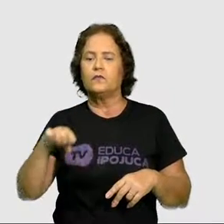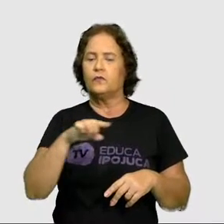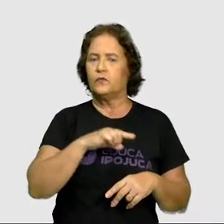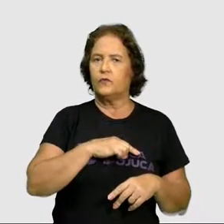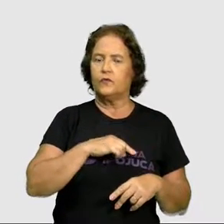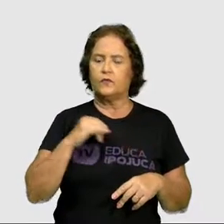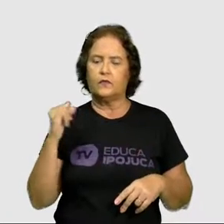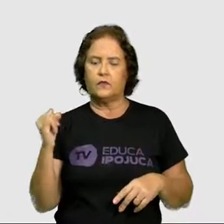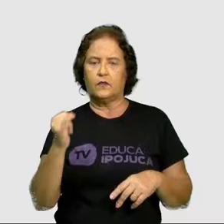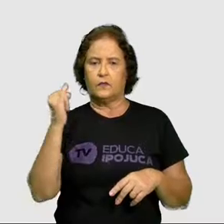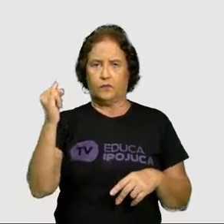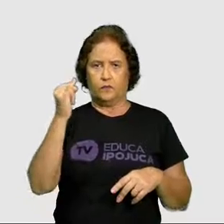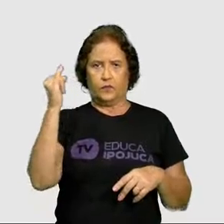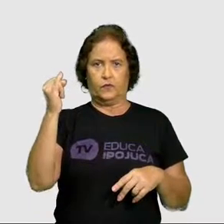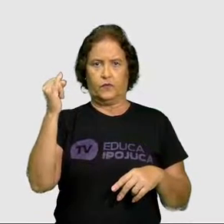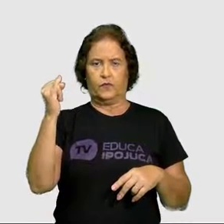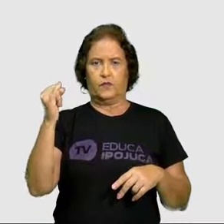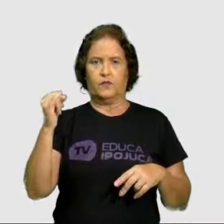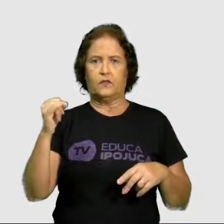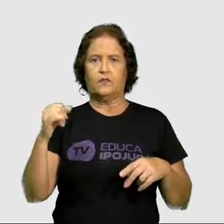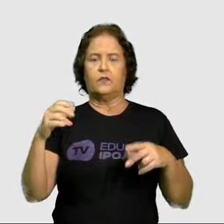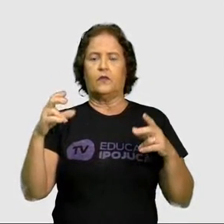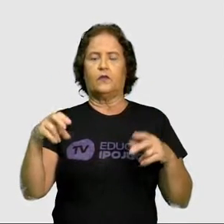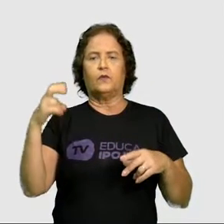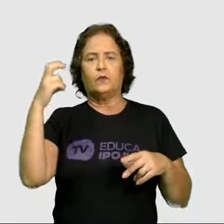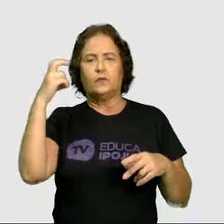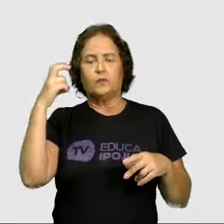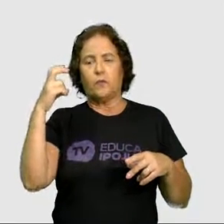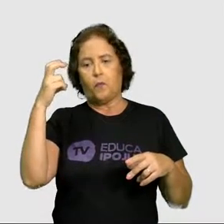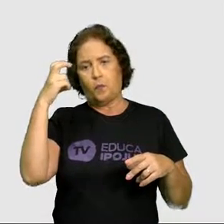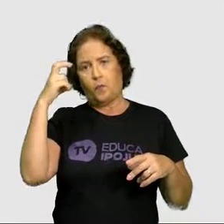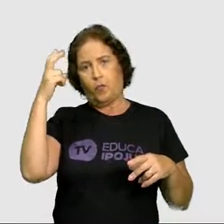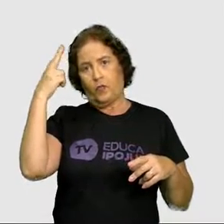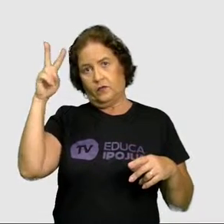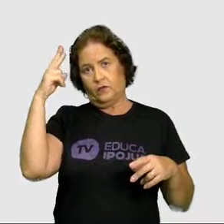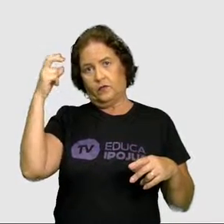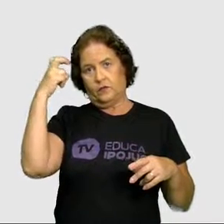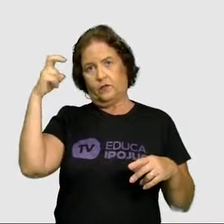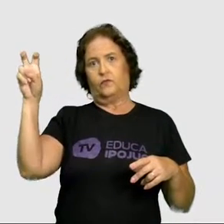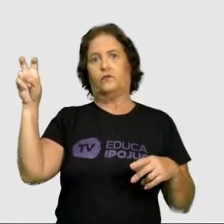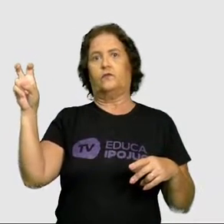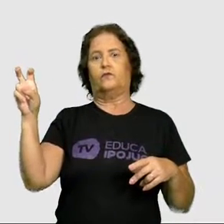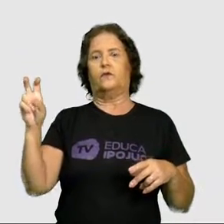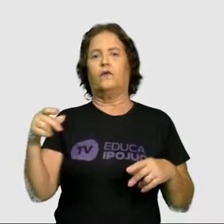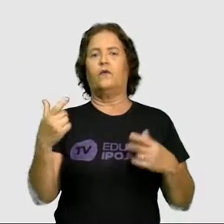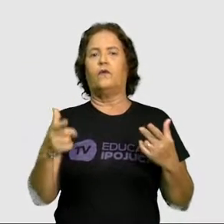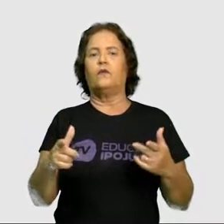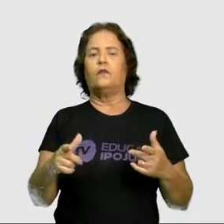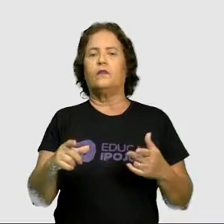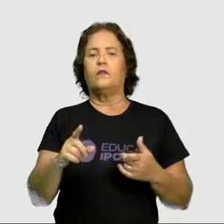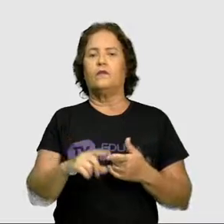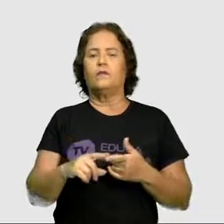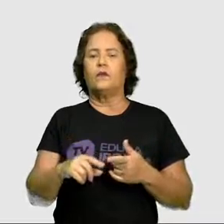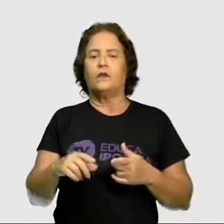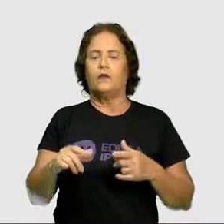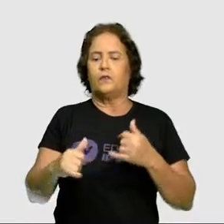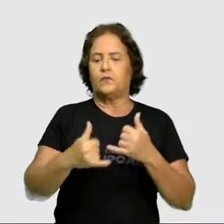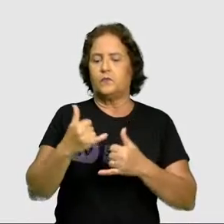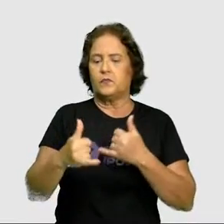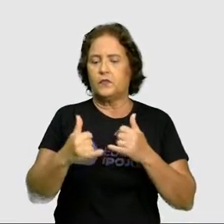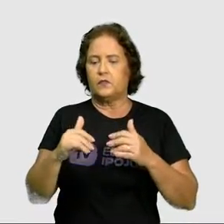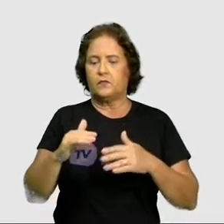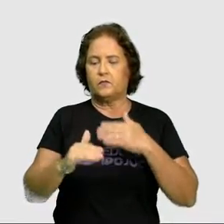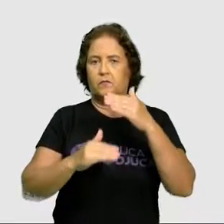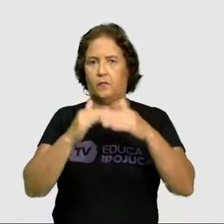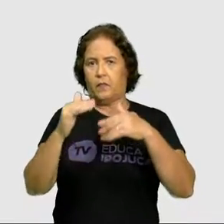patrimônio histórico-cultural, além de trabalhar as habilidades que a brincadeira desenvolve. E